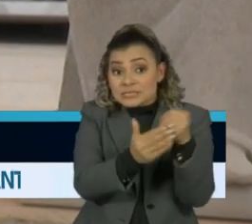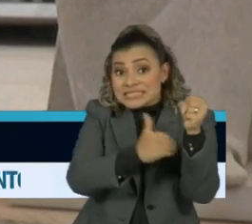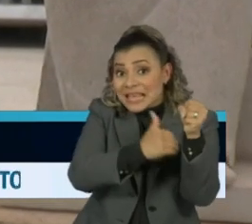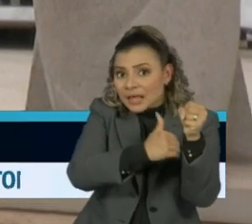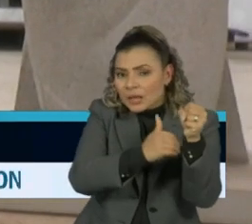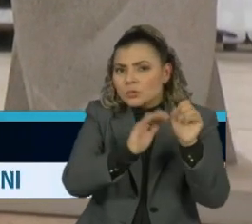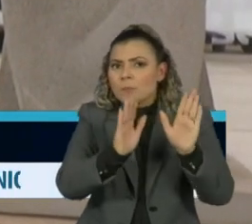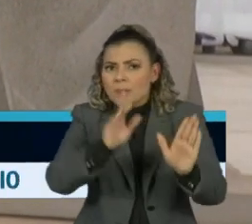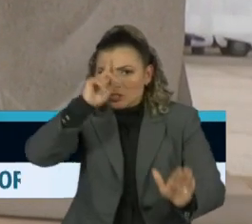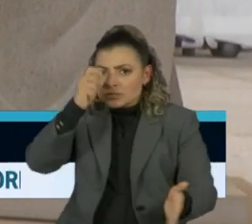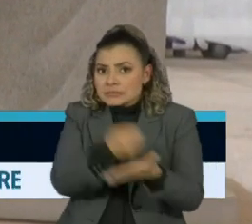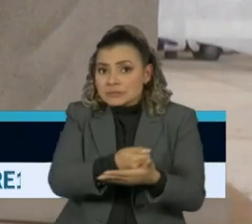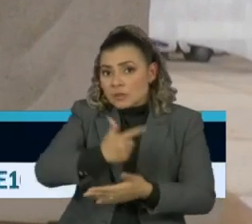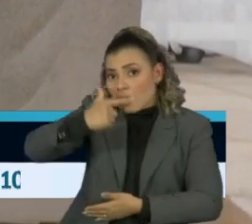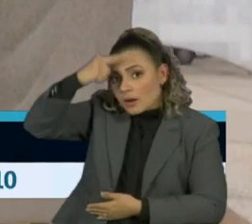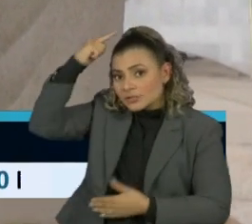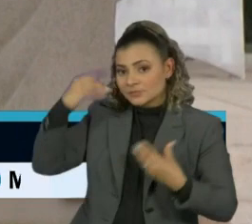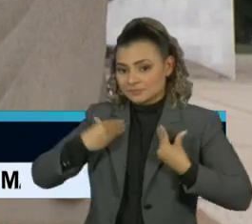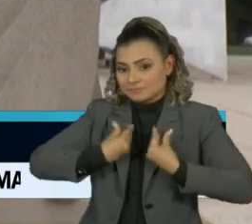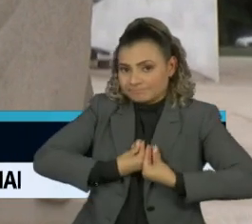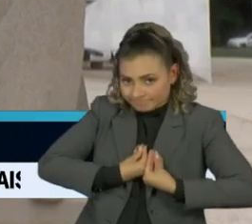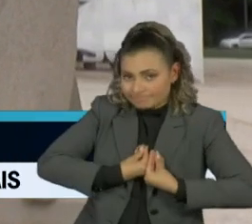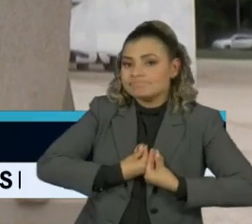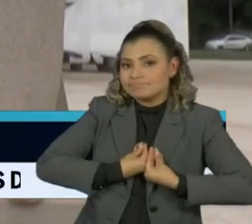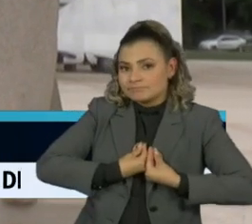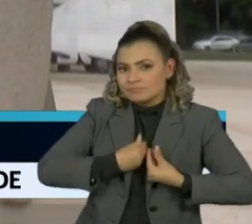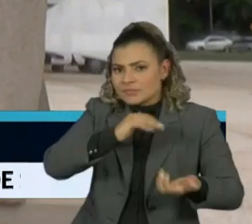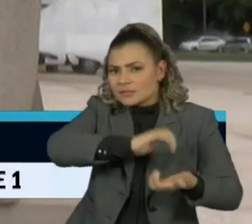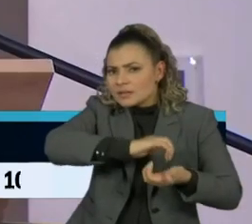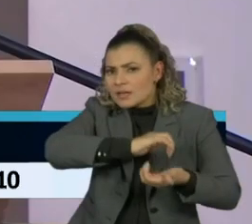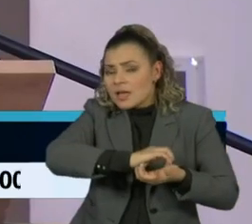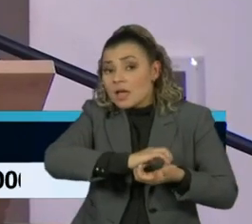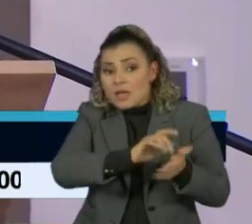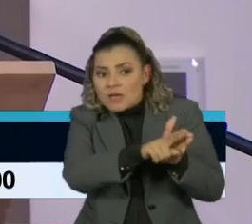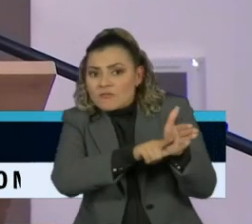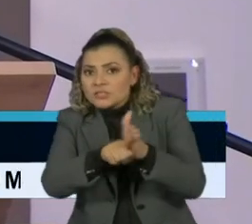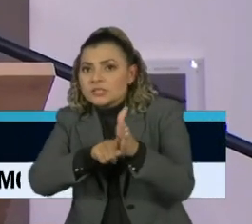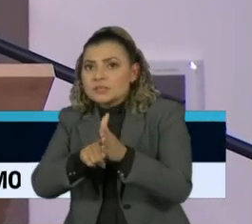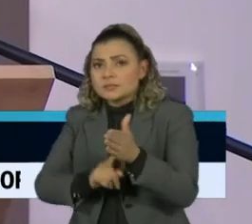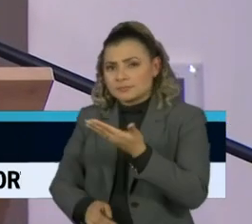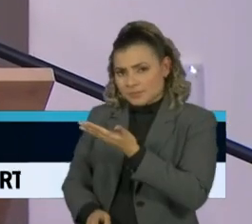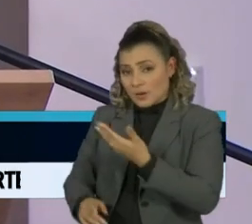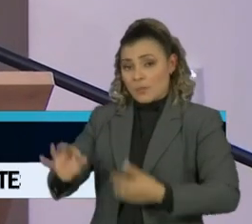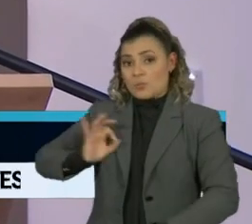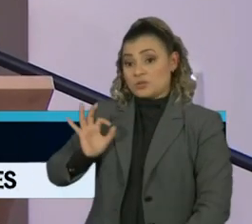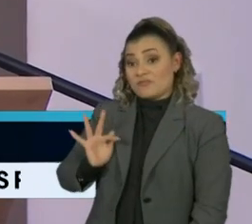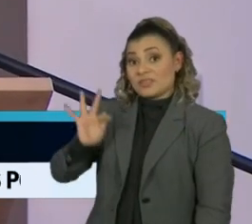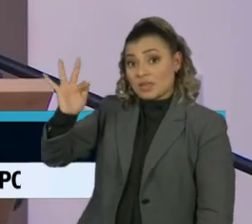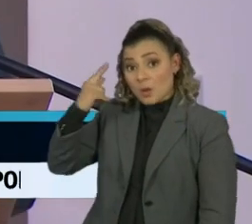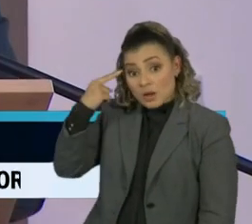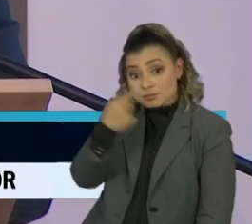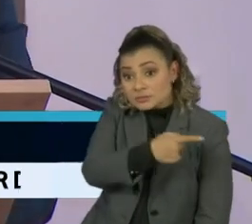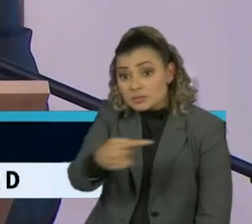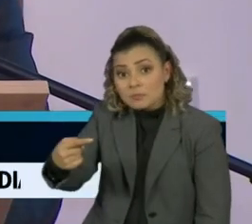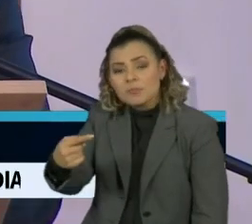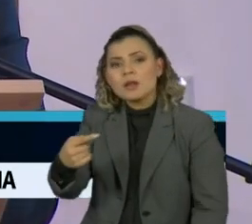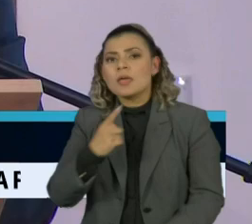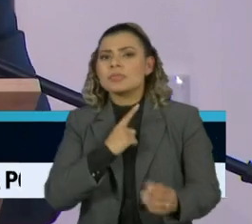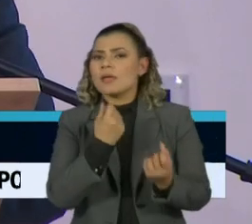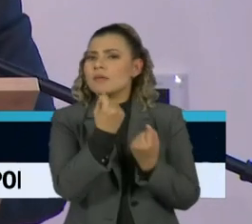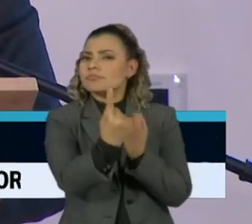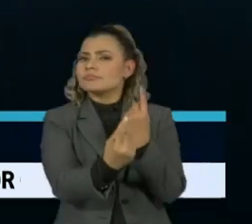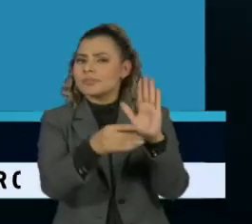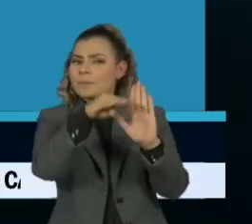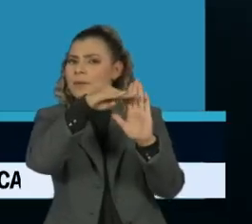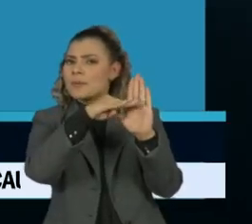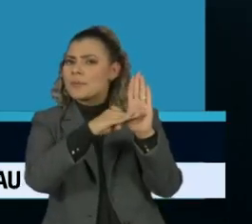decisão do ministro Alexandre de Moraes, do Supremo Tribunal Federal, que desencadeou a operação da Polícia Federal esta semana, traz pistas do que já